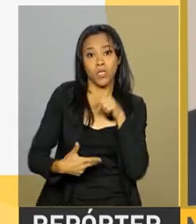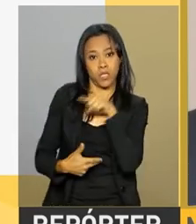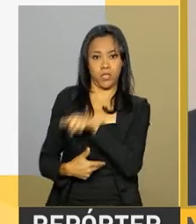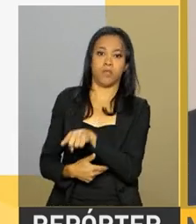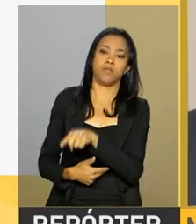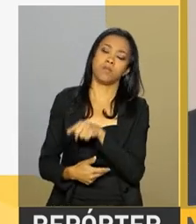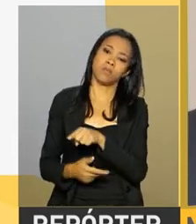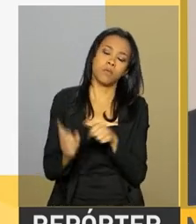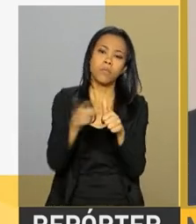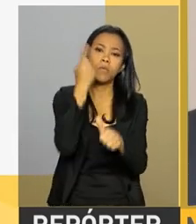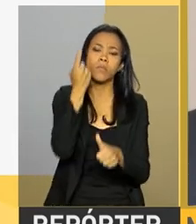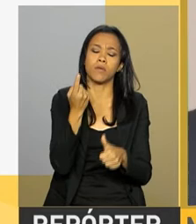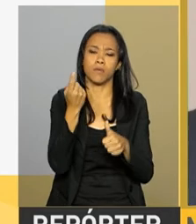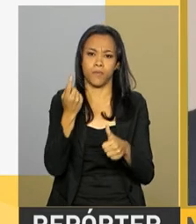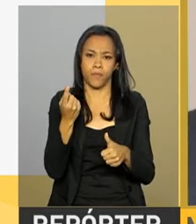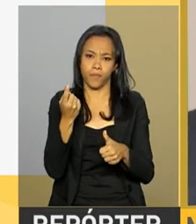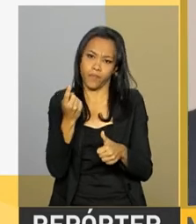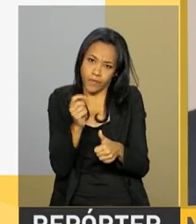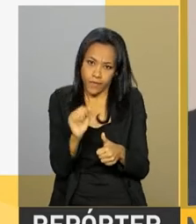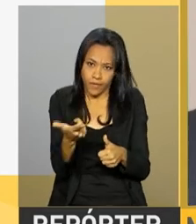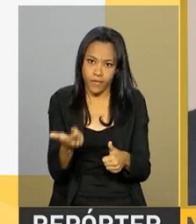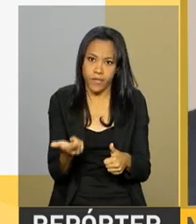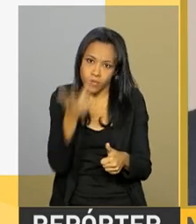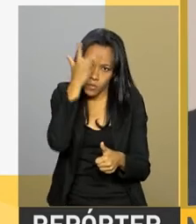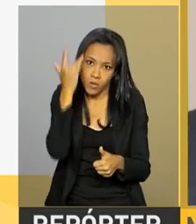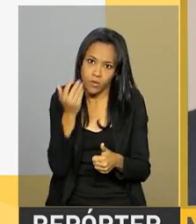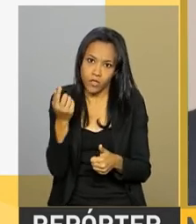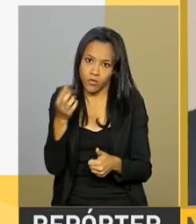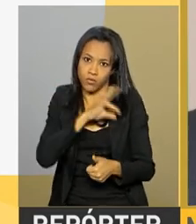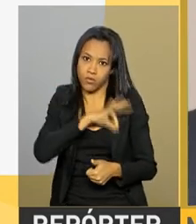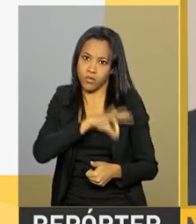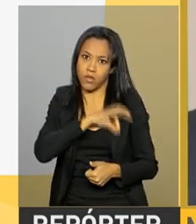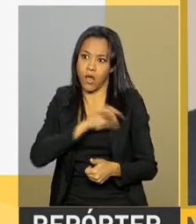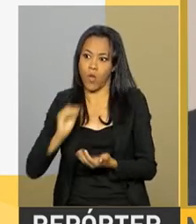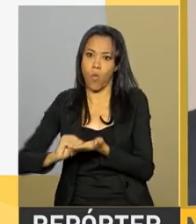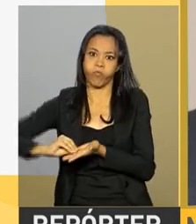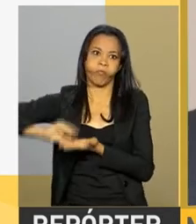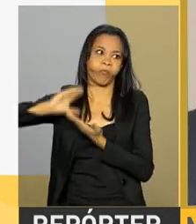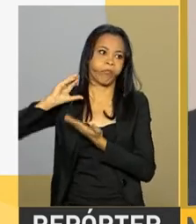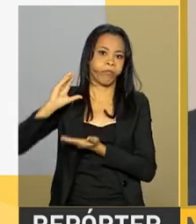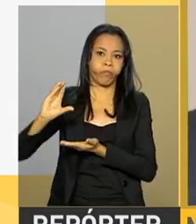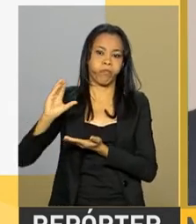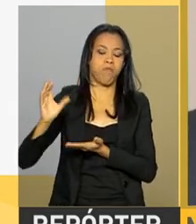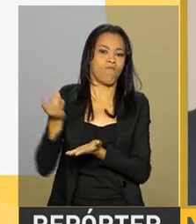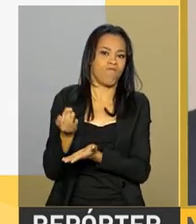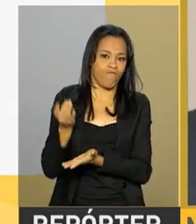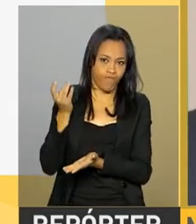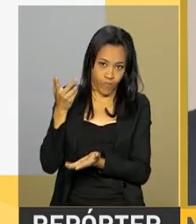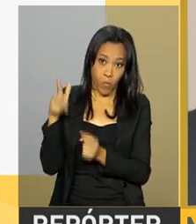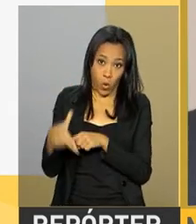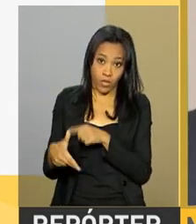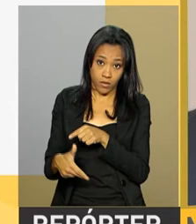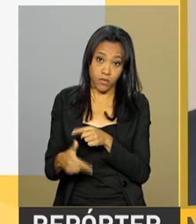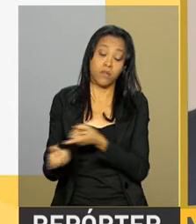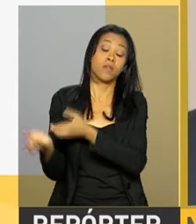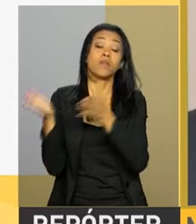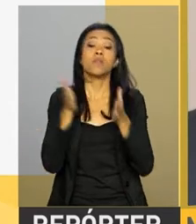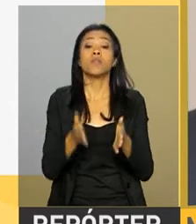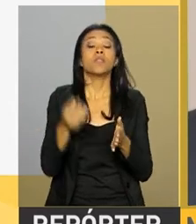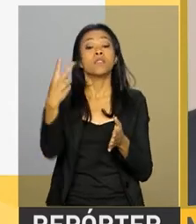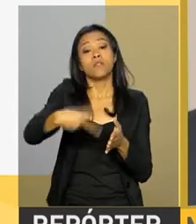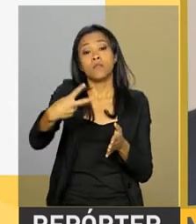primeiro lugar, e cortando naturalmente aqueles que recebem mais, primeiro ponto. Segundo ponto é que na forma como ela foi